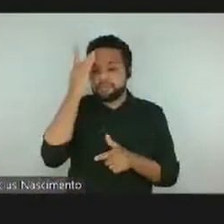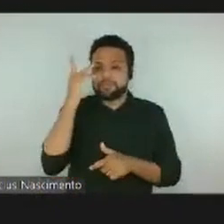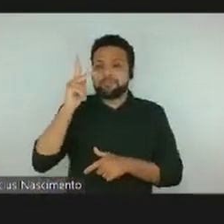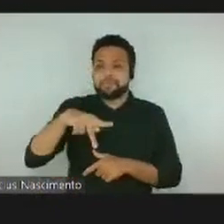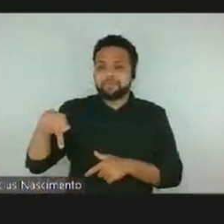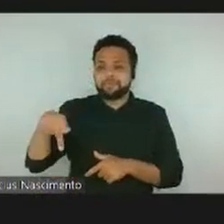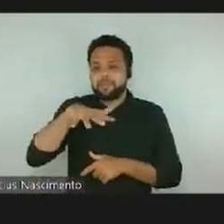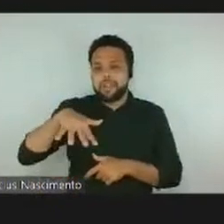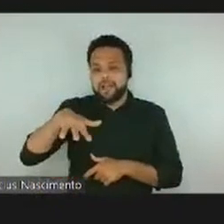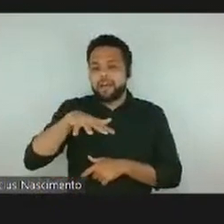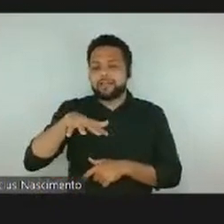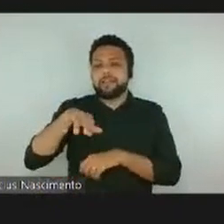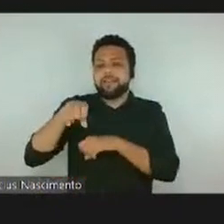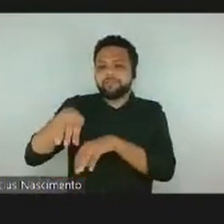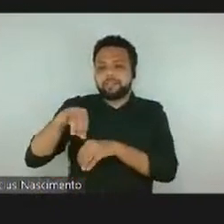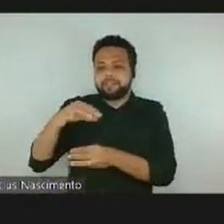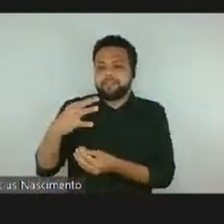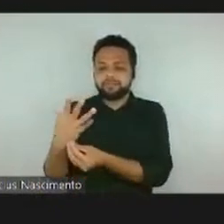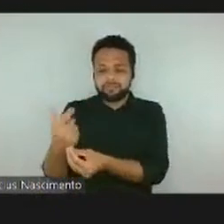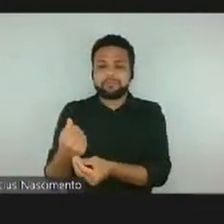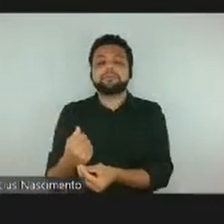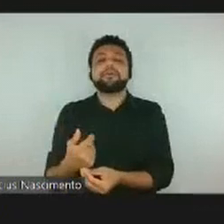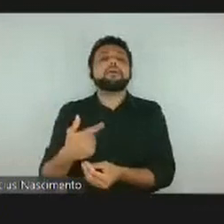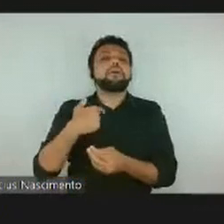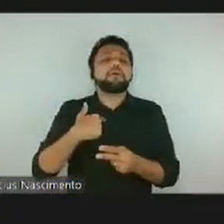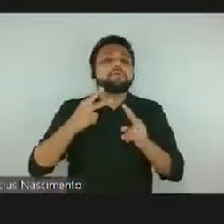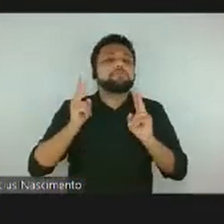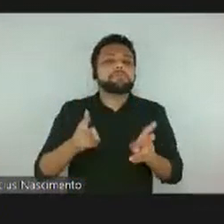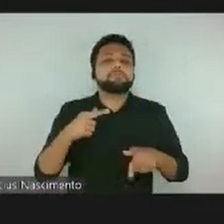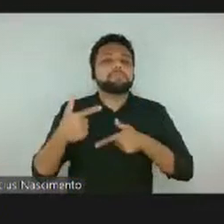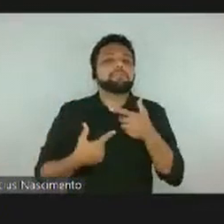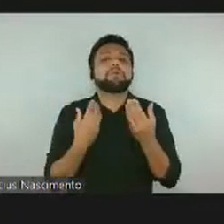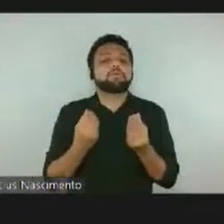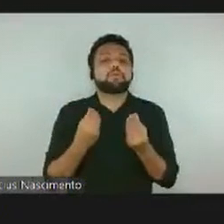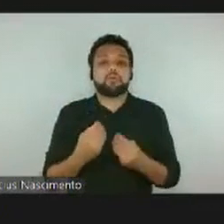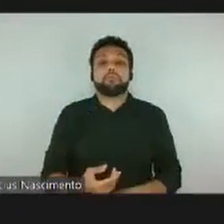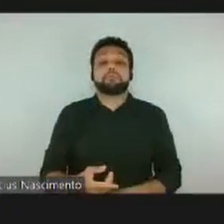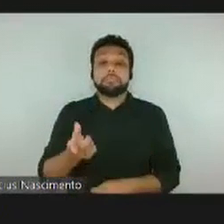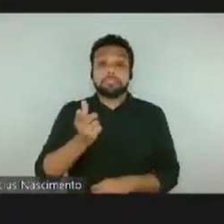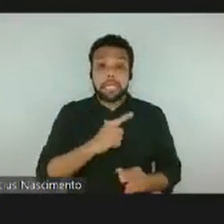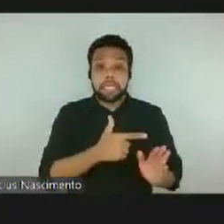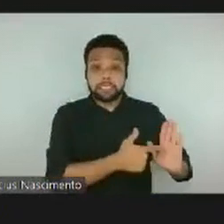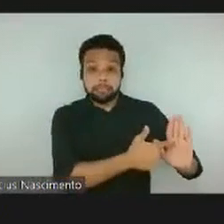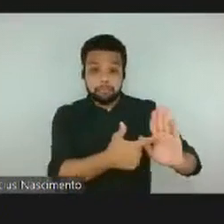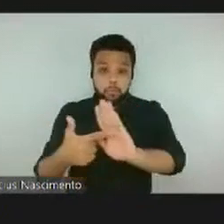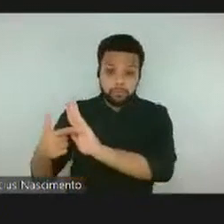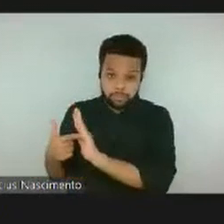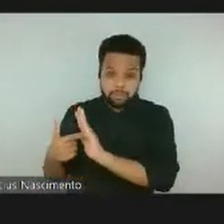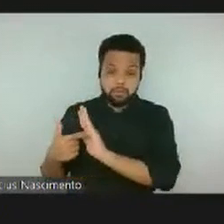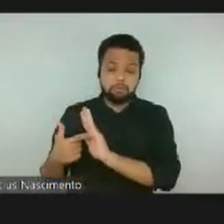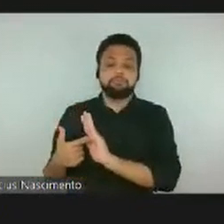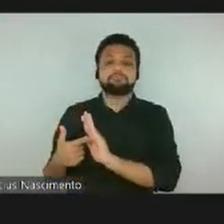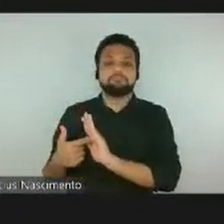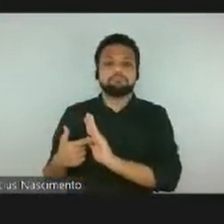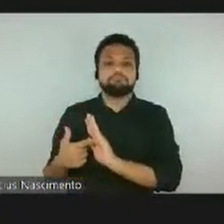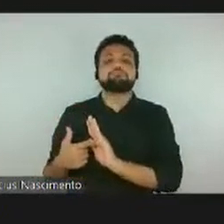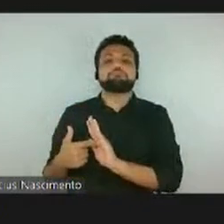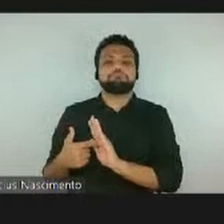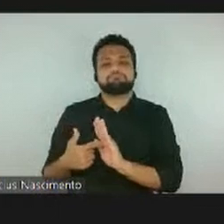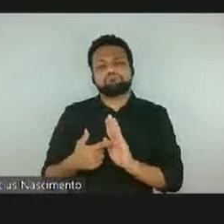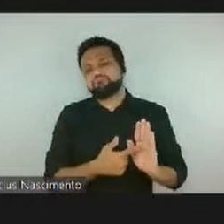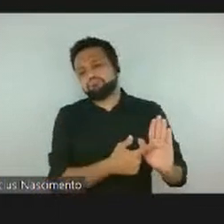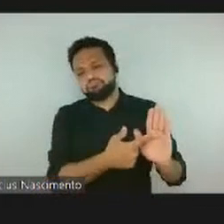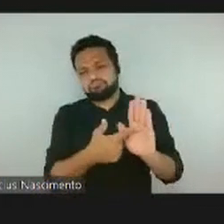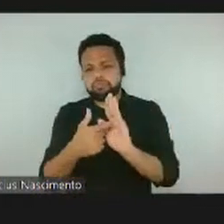do acervo, das exposições que estão em cartaz. Então, aqui é uma das primeiras que eu levei os